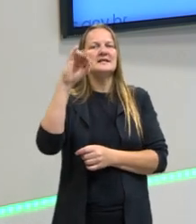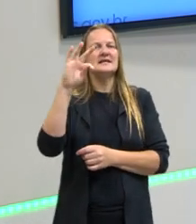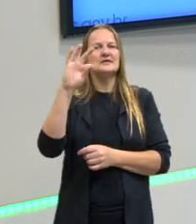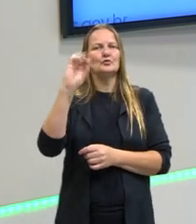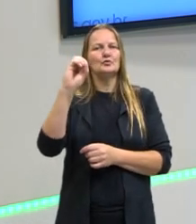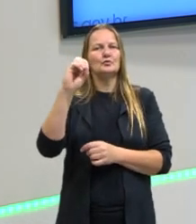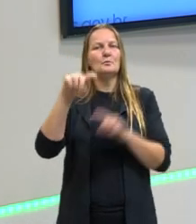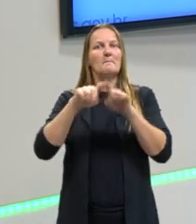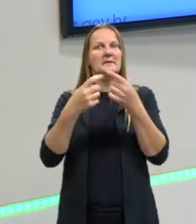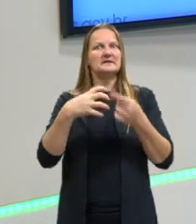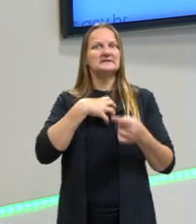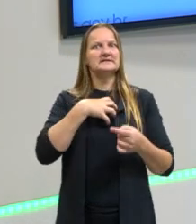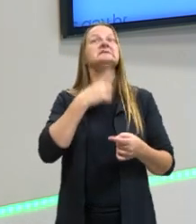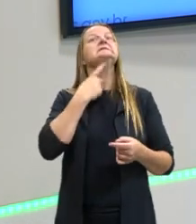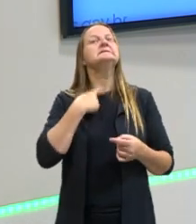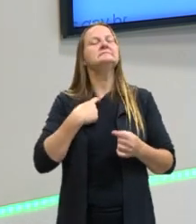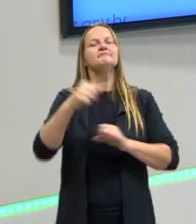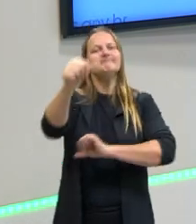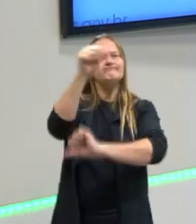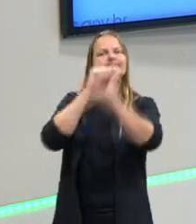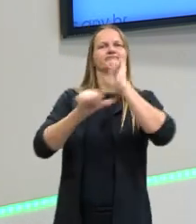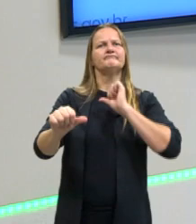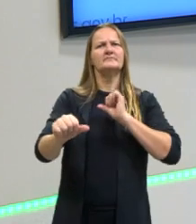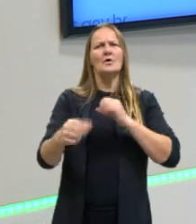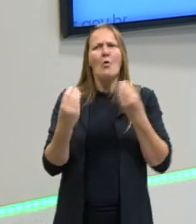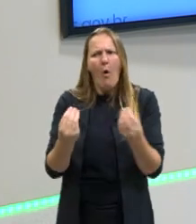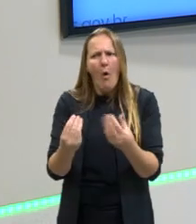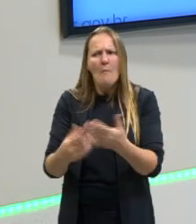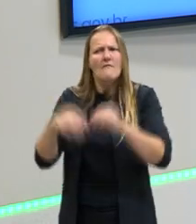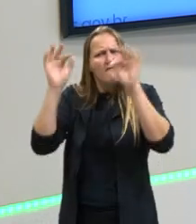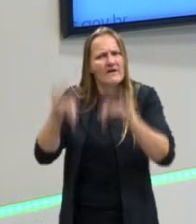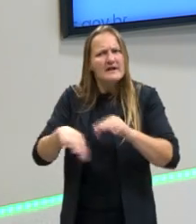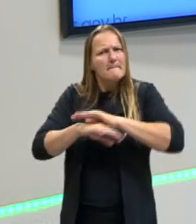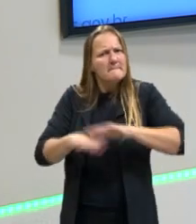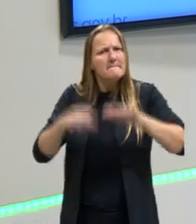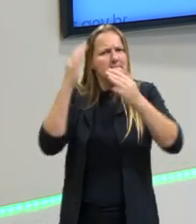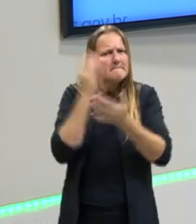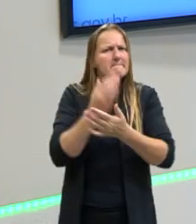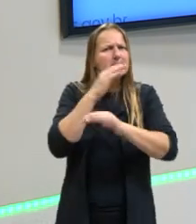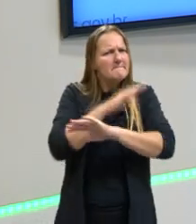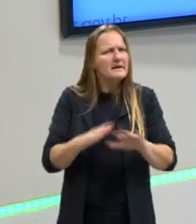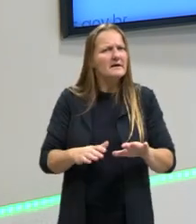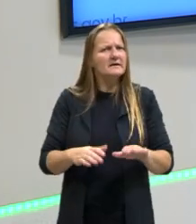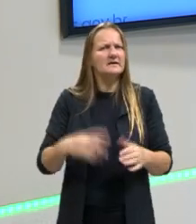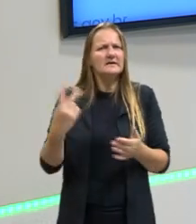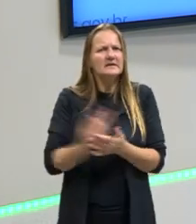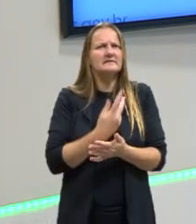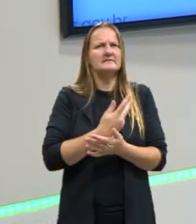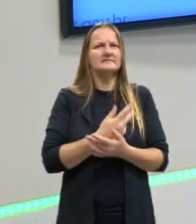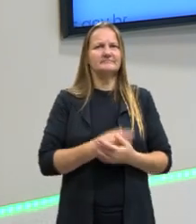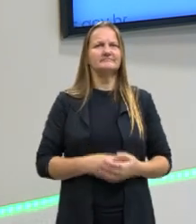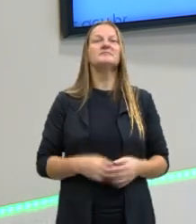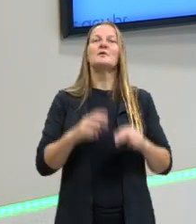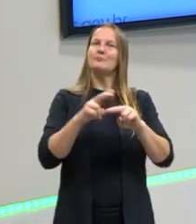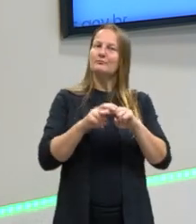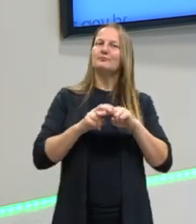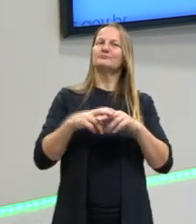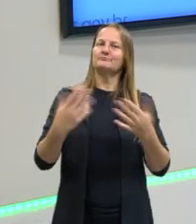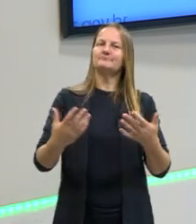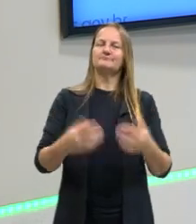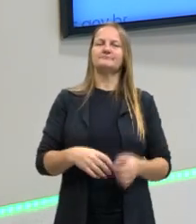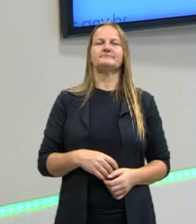imposto. Ela está dizendo o quê? Meu filho, não faz isso. Isso é errado. Então, essa ironia